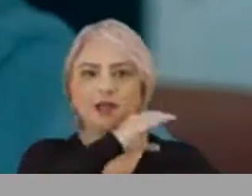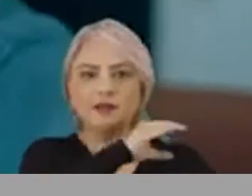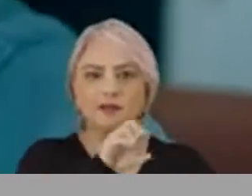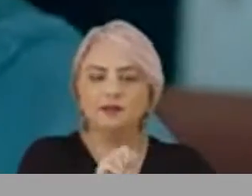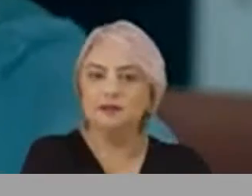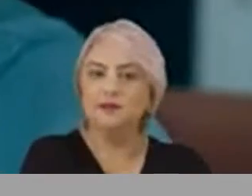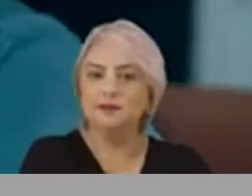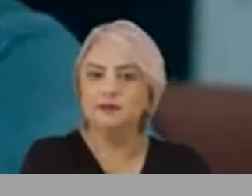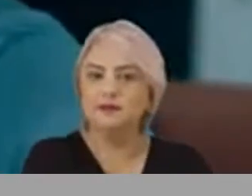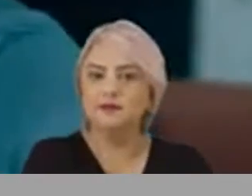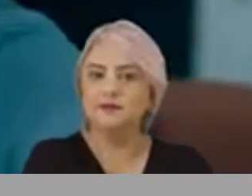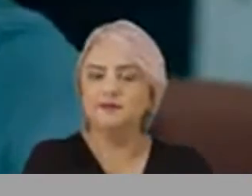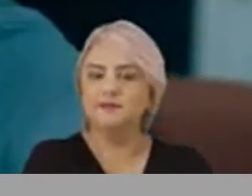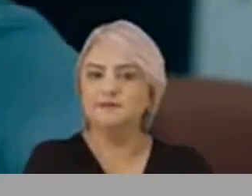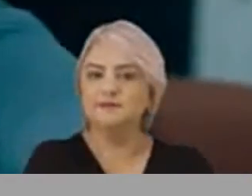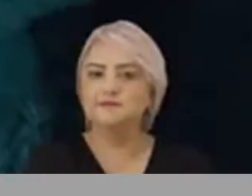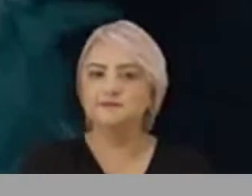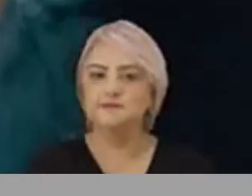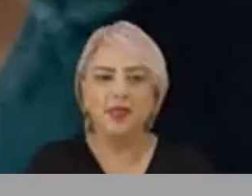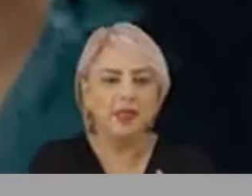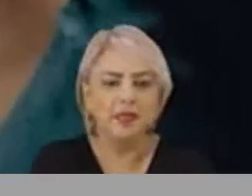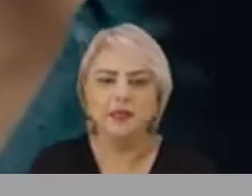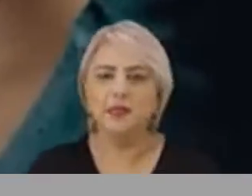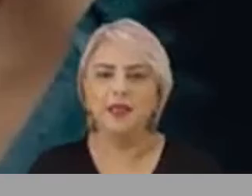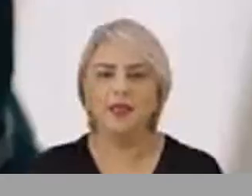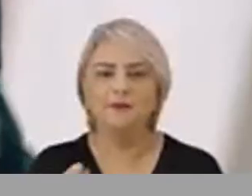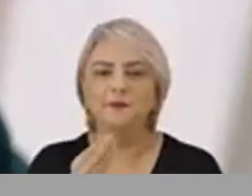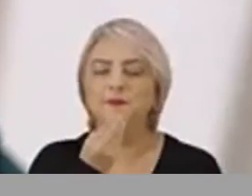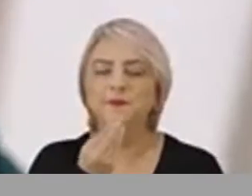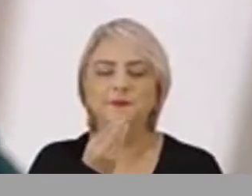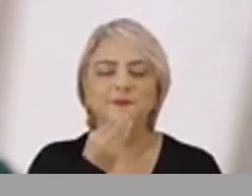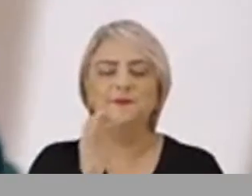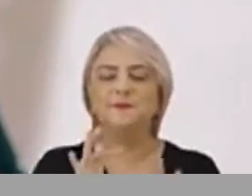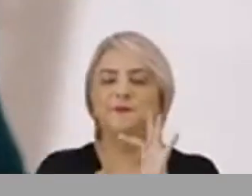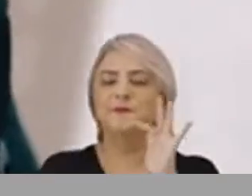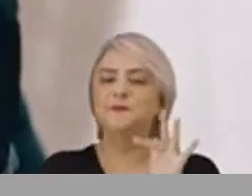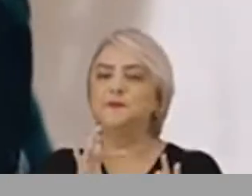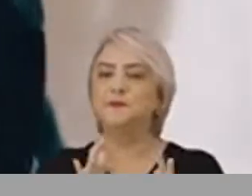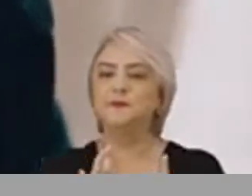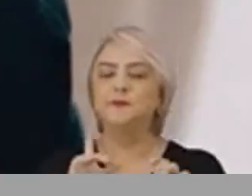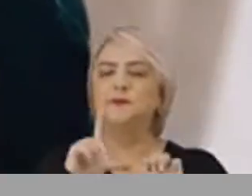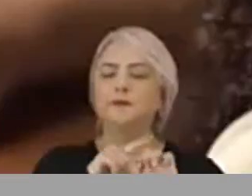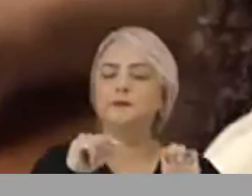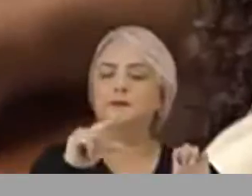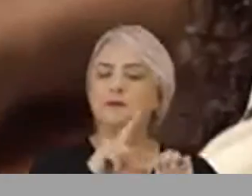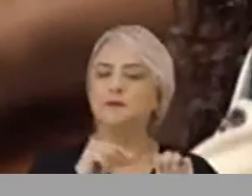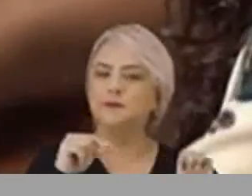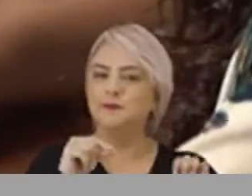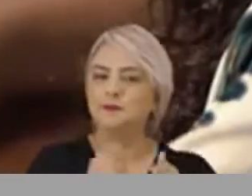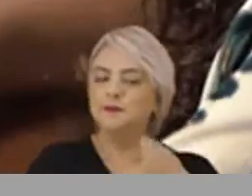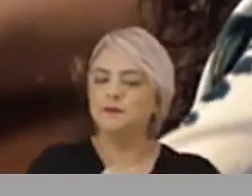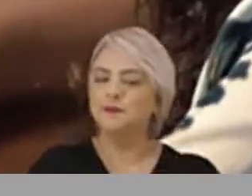municípios. Já o Sebrae será responsável pela banda larga para outras 500 cidades.